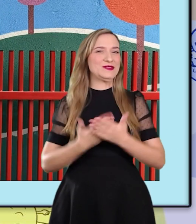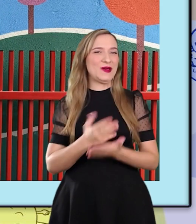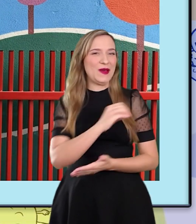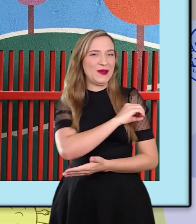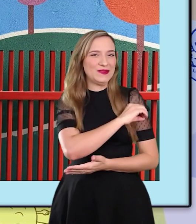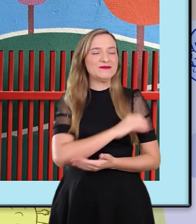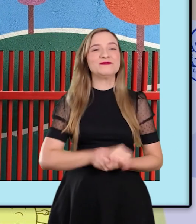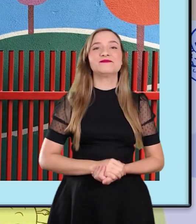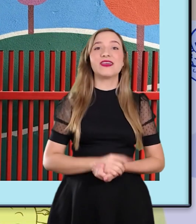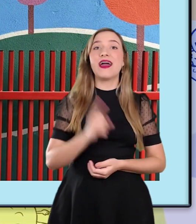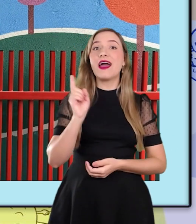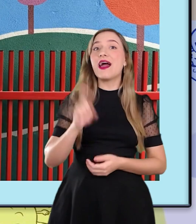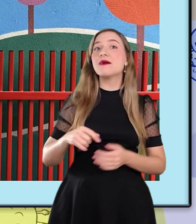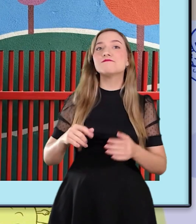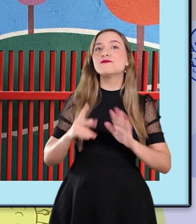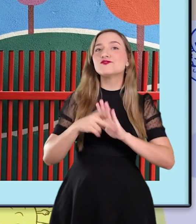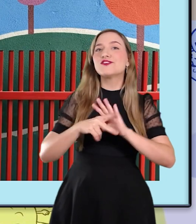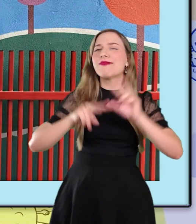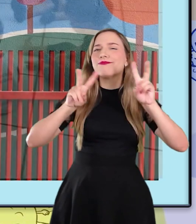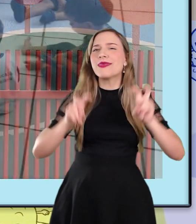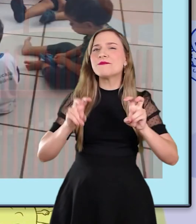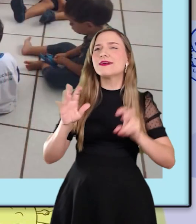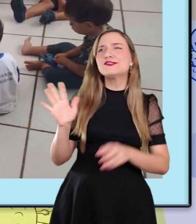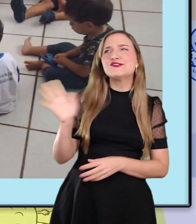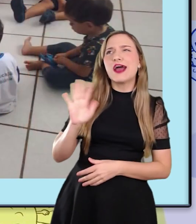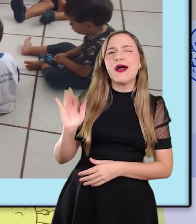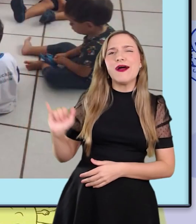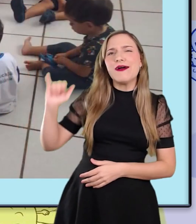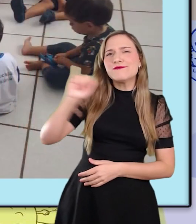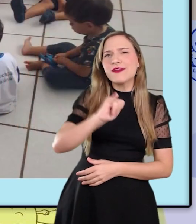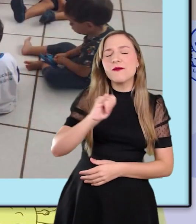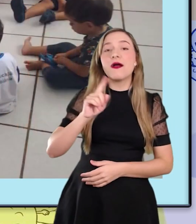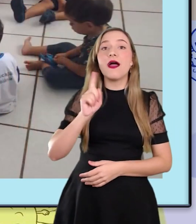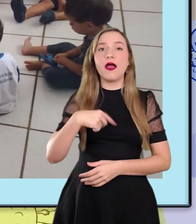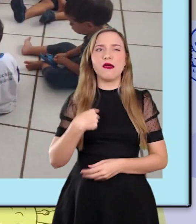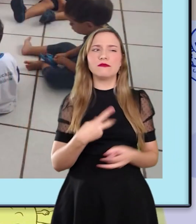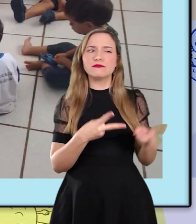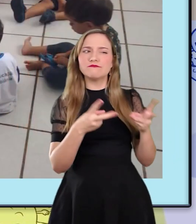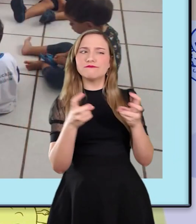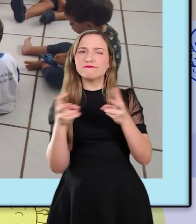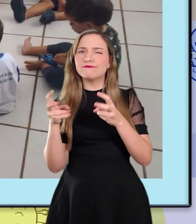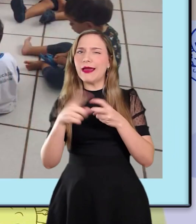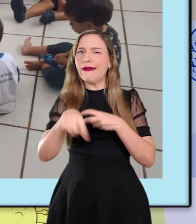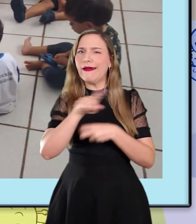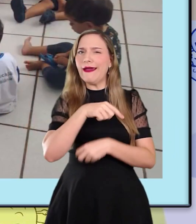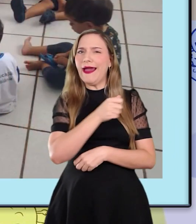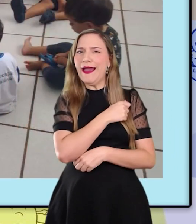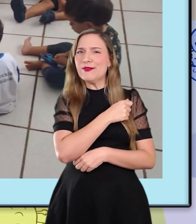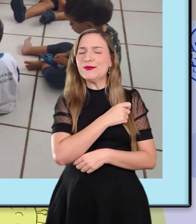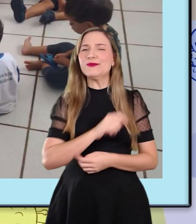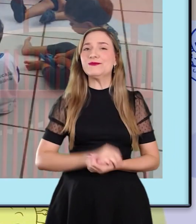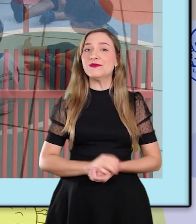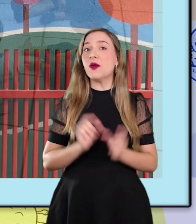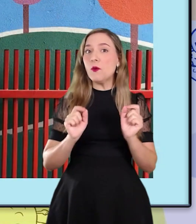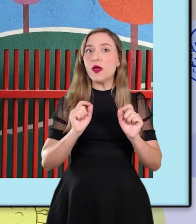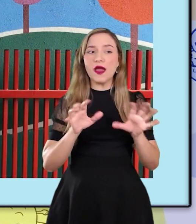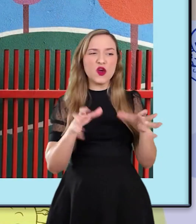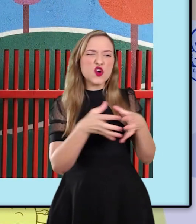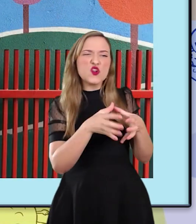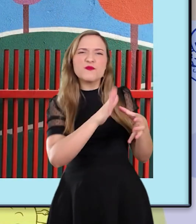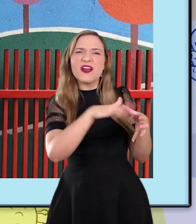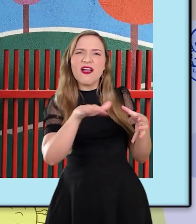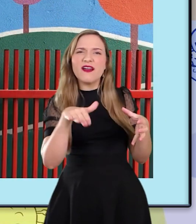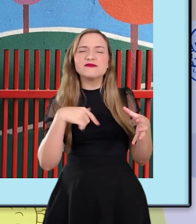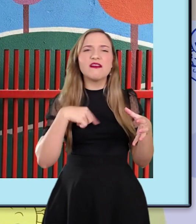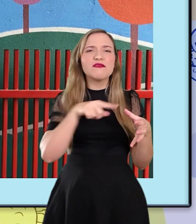O projeto Tchau Avião, ele surgiu da minha observação. O grupo de crianças via